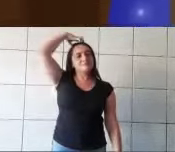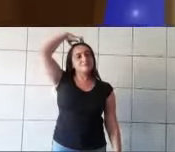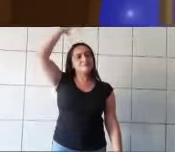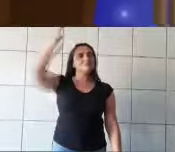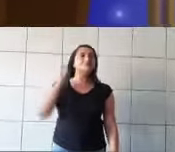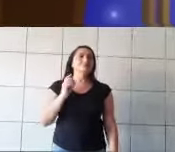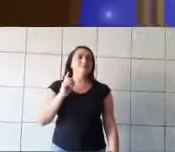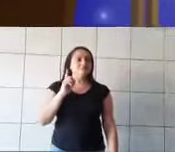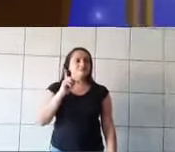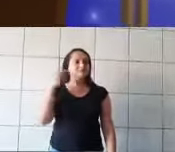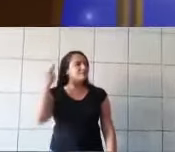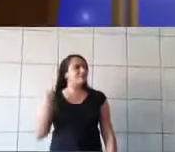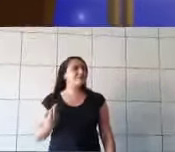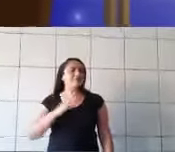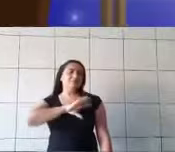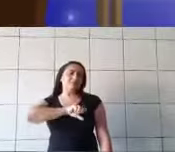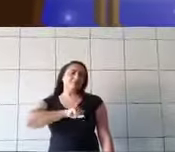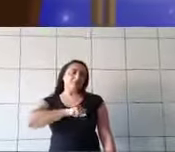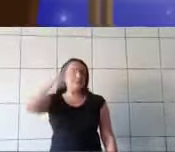encontrá-la ou mesmo reconhecê-la.